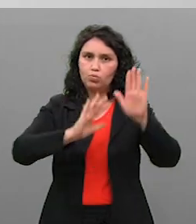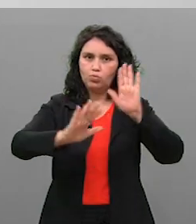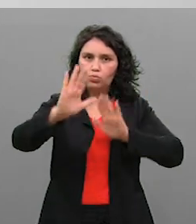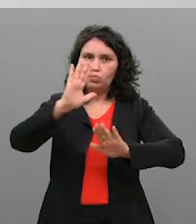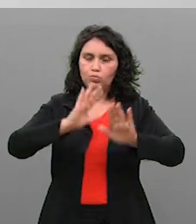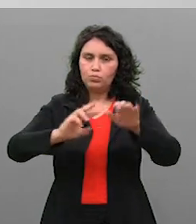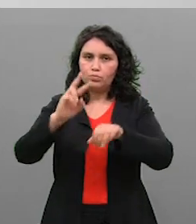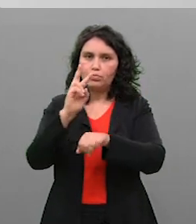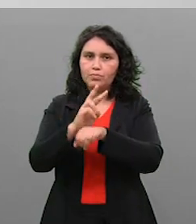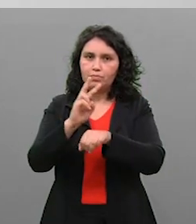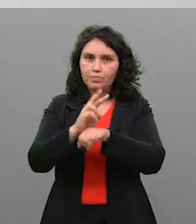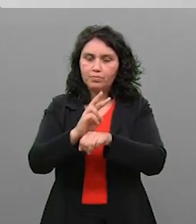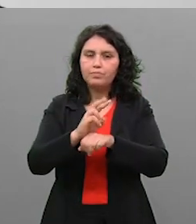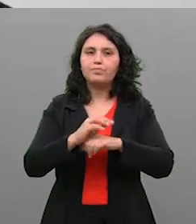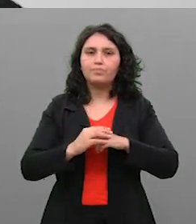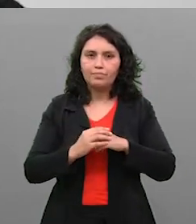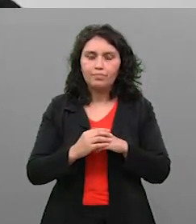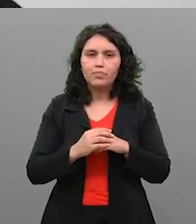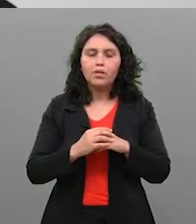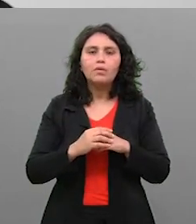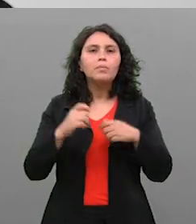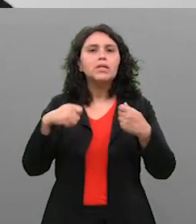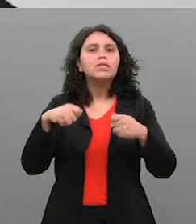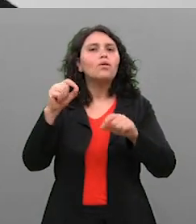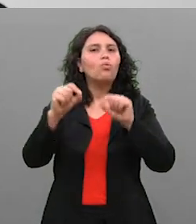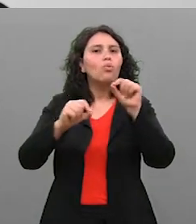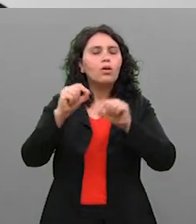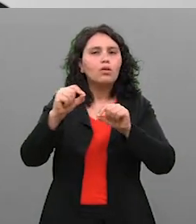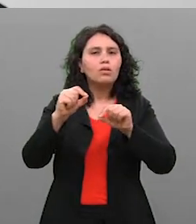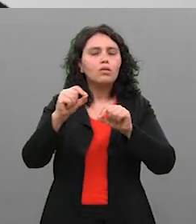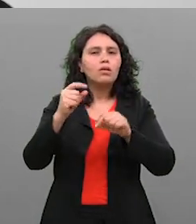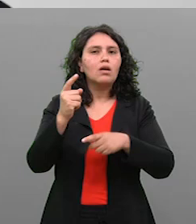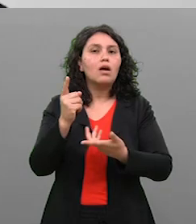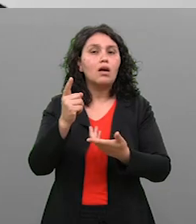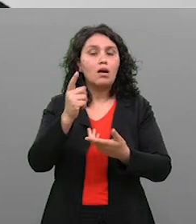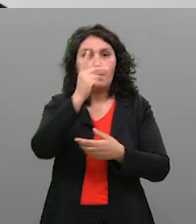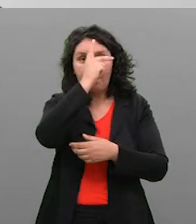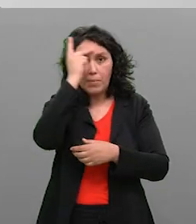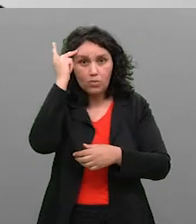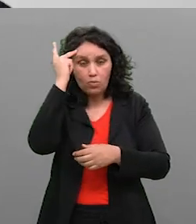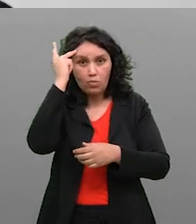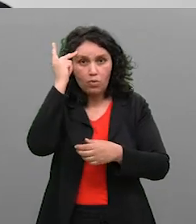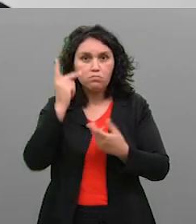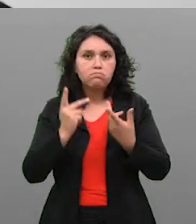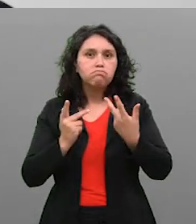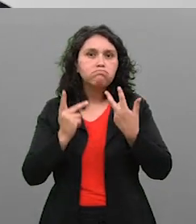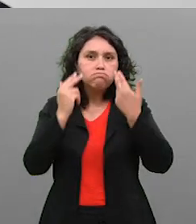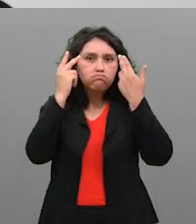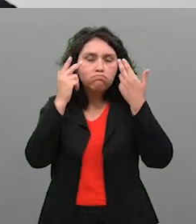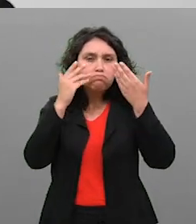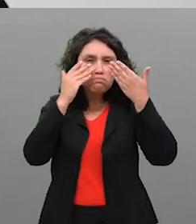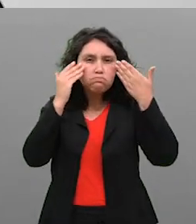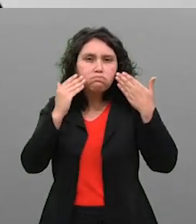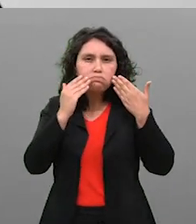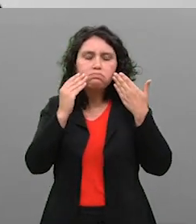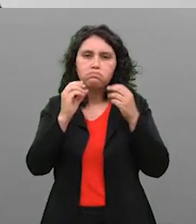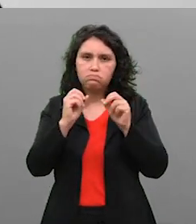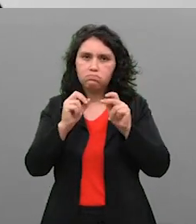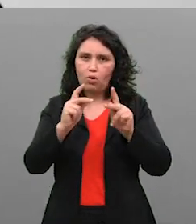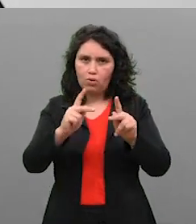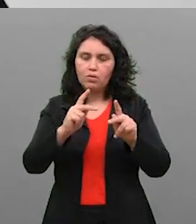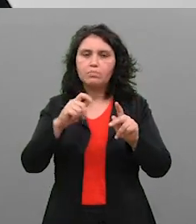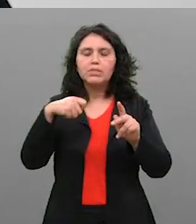a gente não tem que ver se ele está apto a realizar, naquele momento, se ele está apto a liquidar no pós